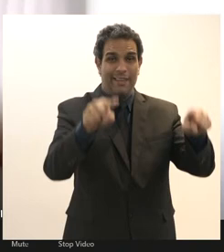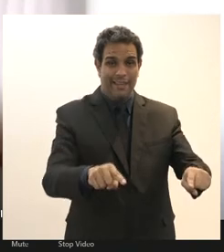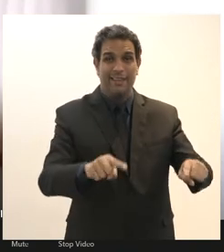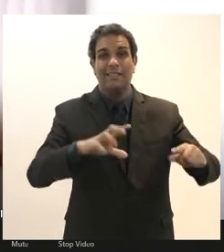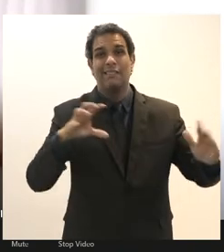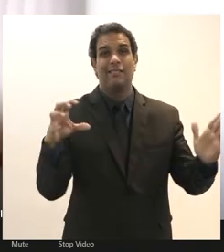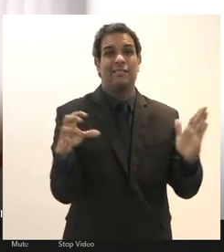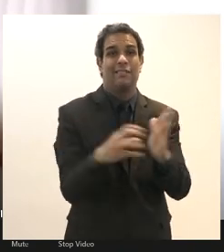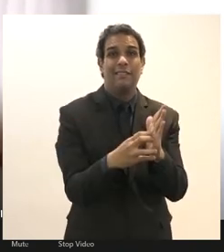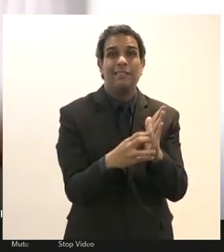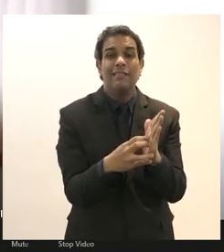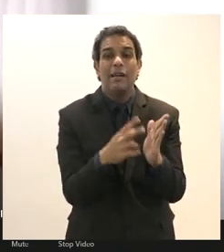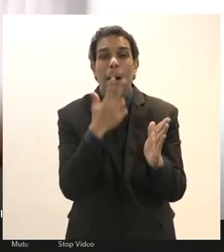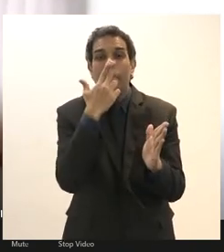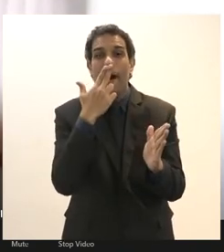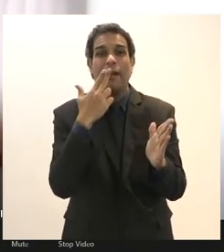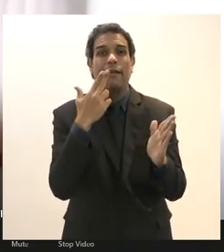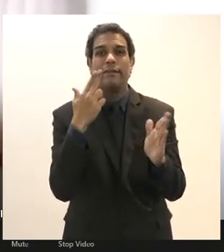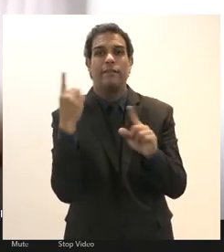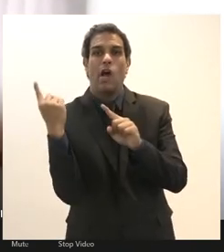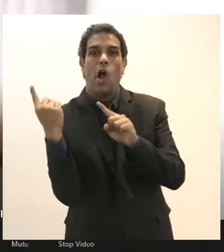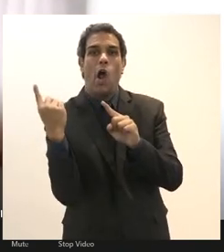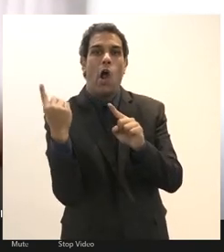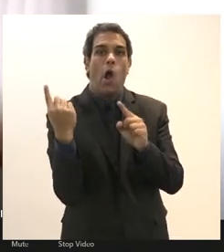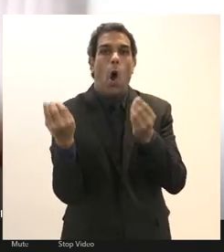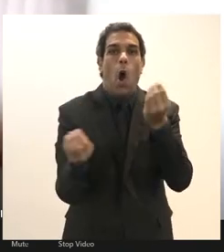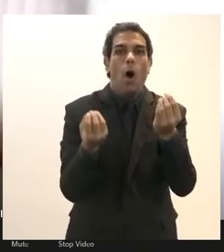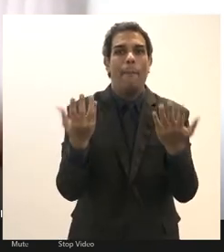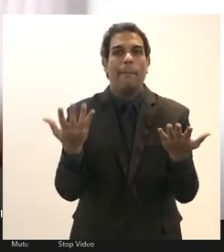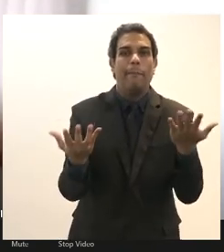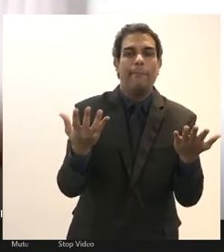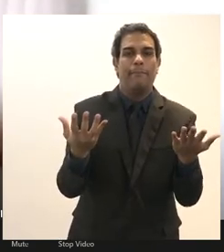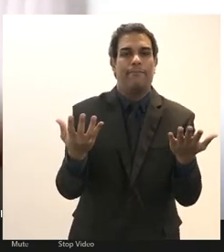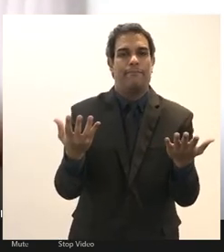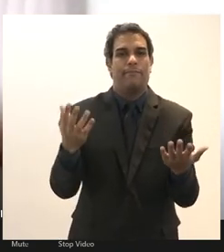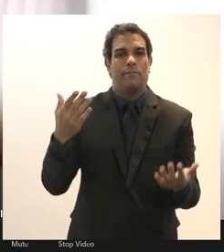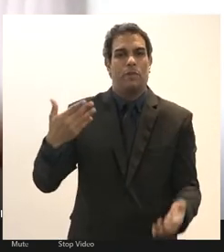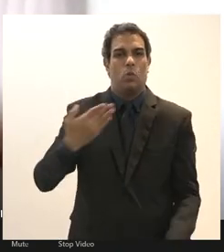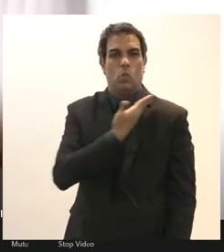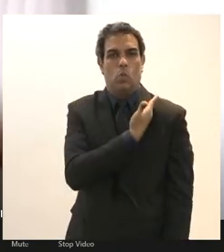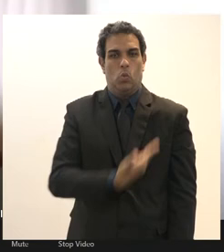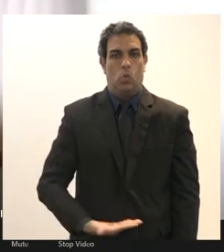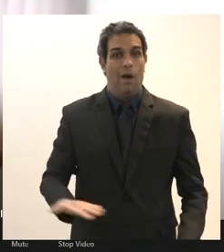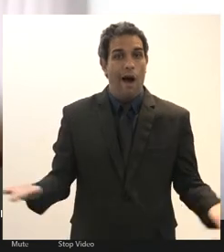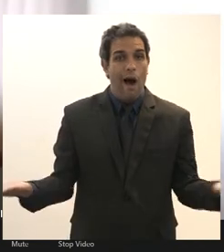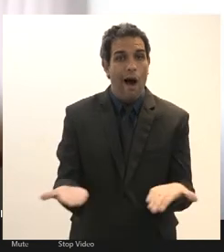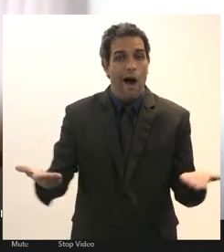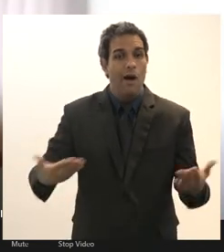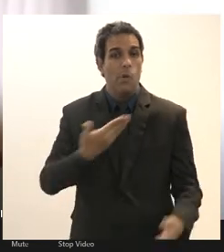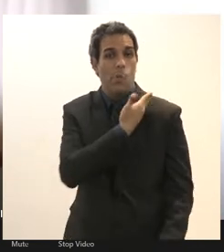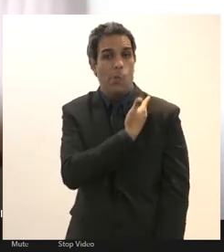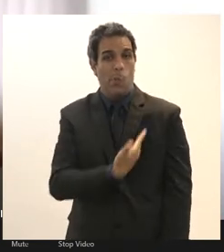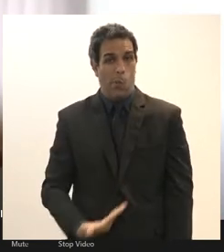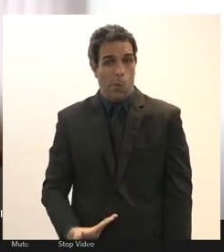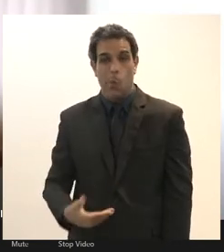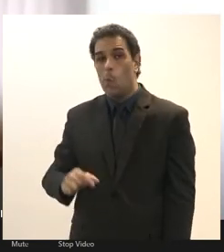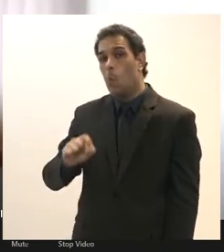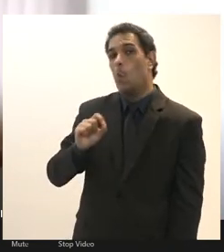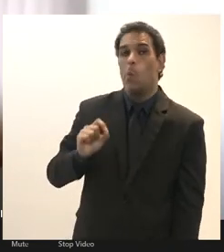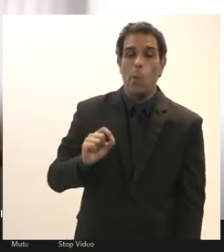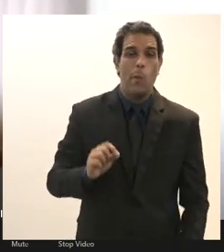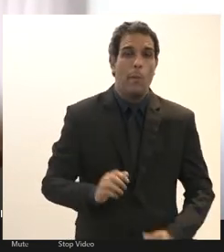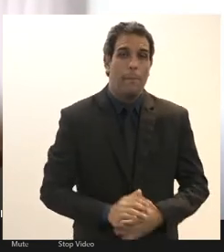do governo de ocasião certo estamos enfrentando um governo cujo o último